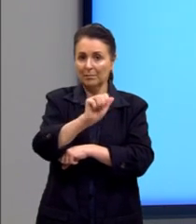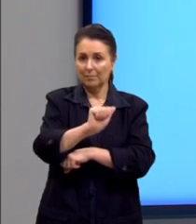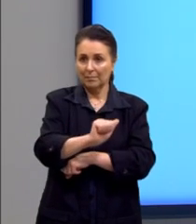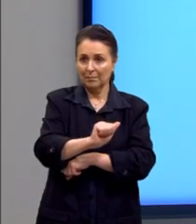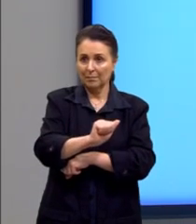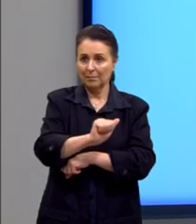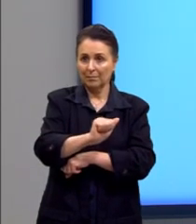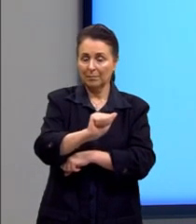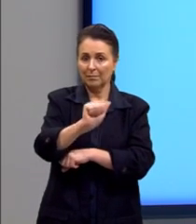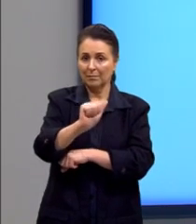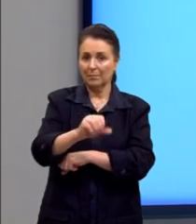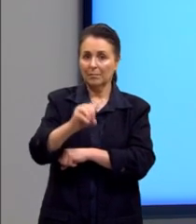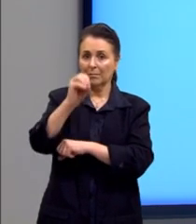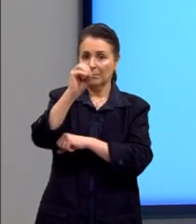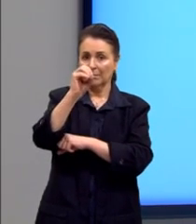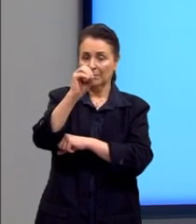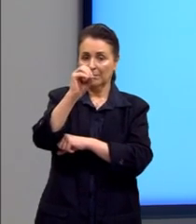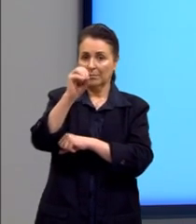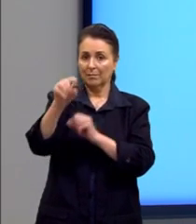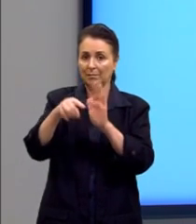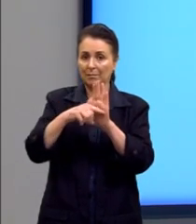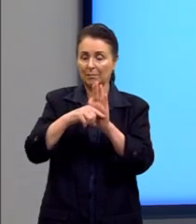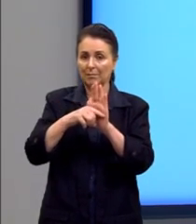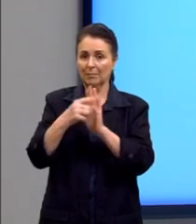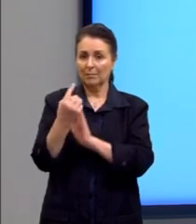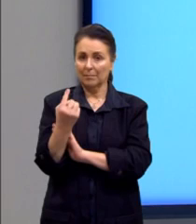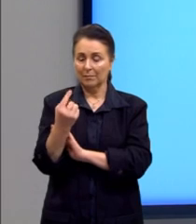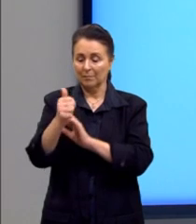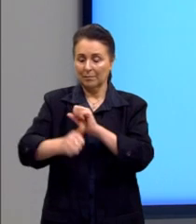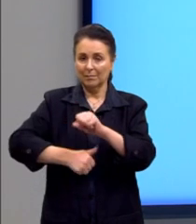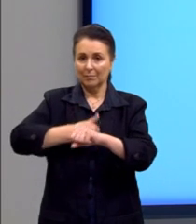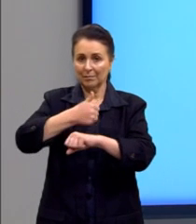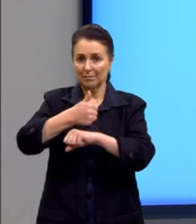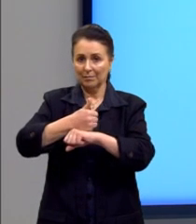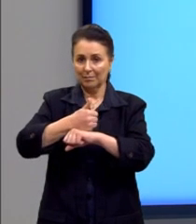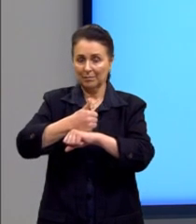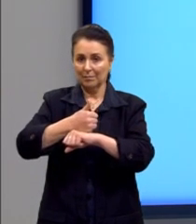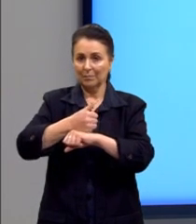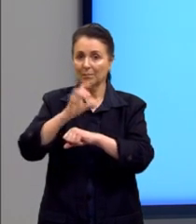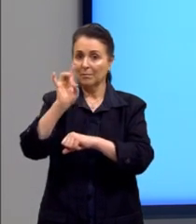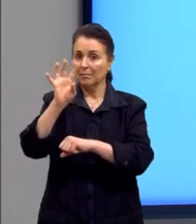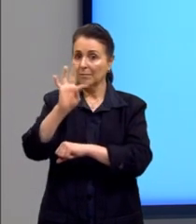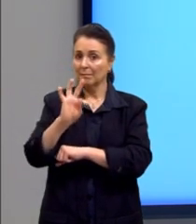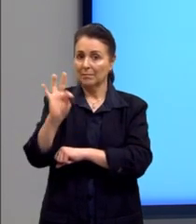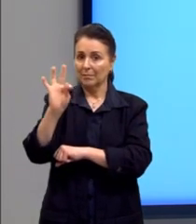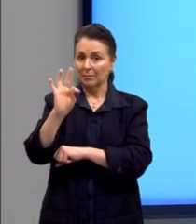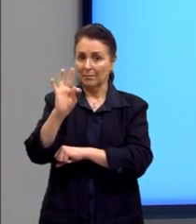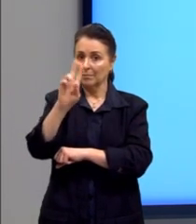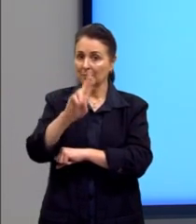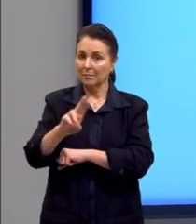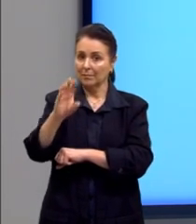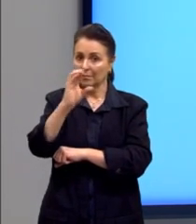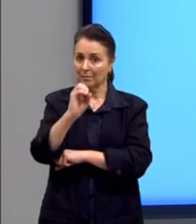elevado a 0, menos 1. Nós substituímos somente o T por 0.